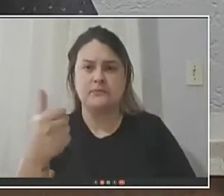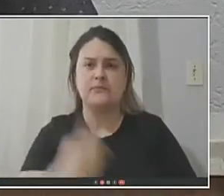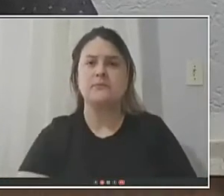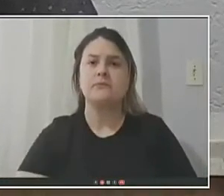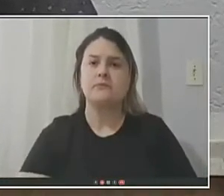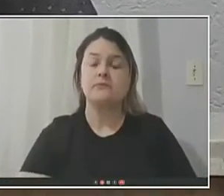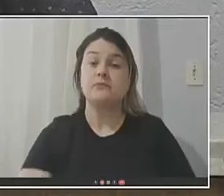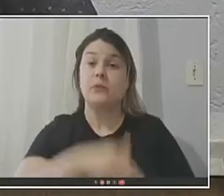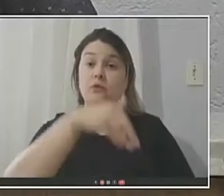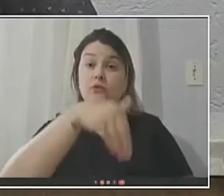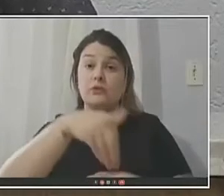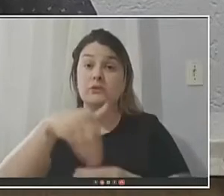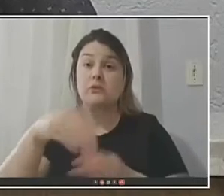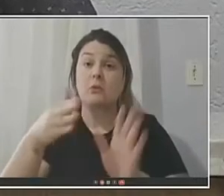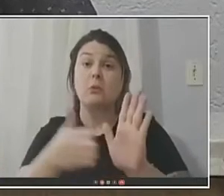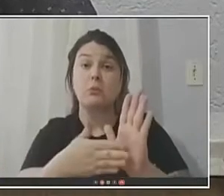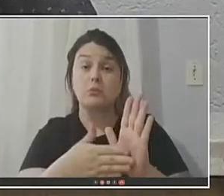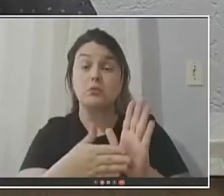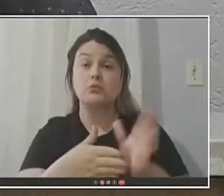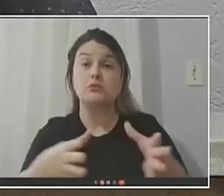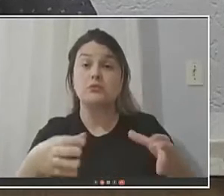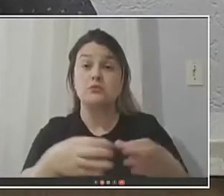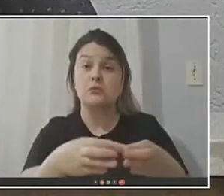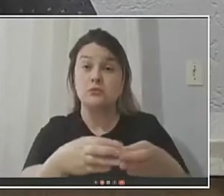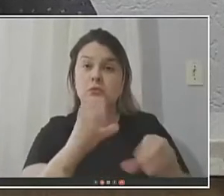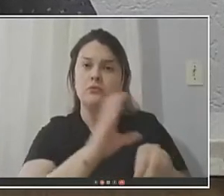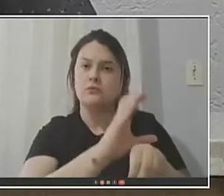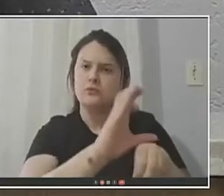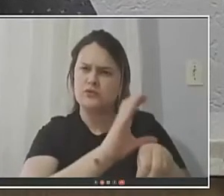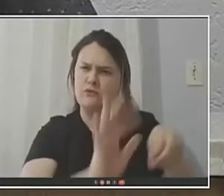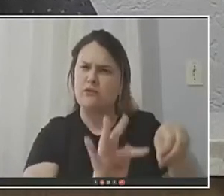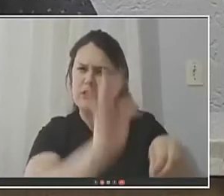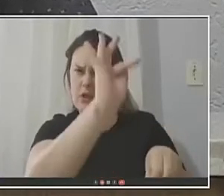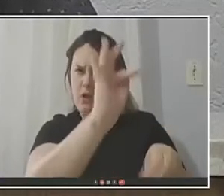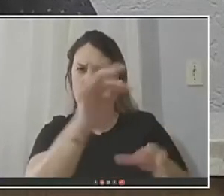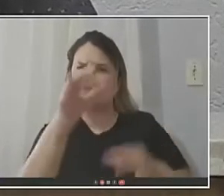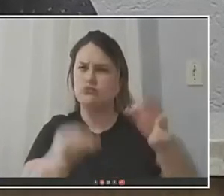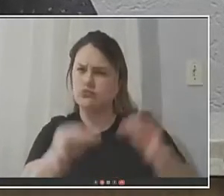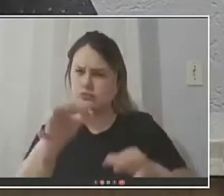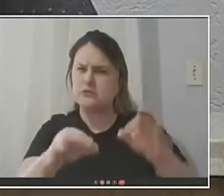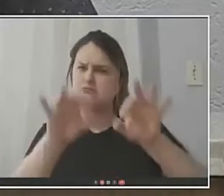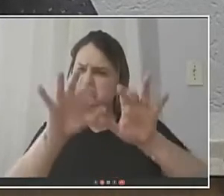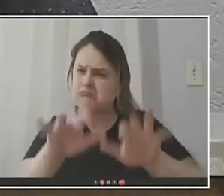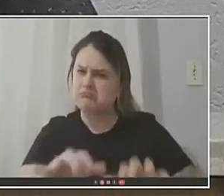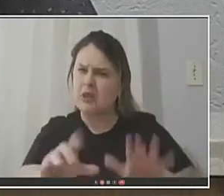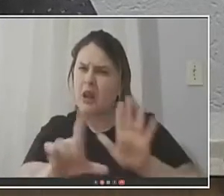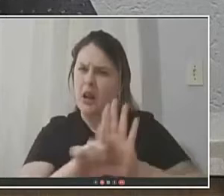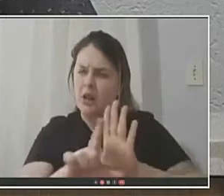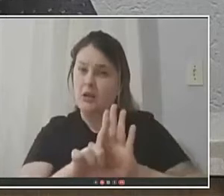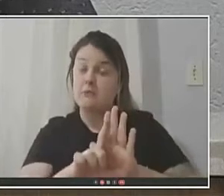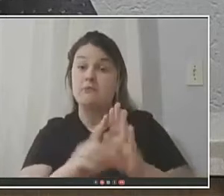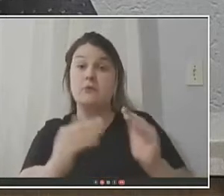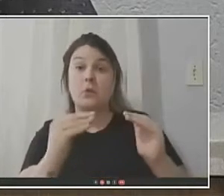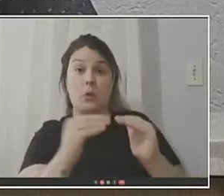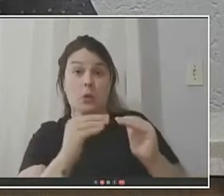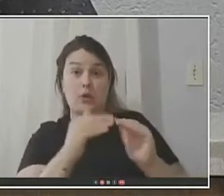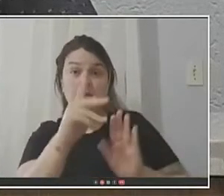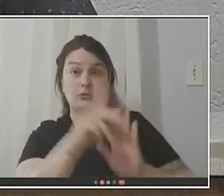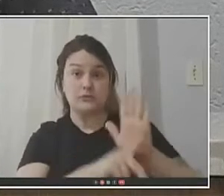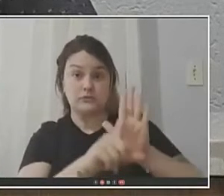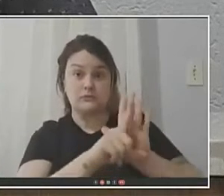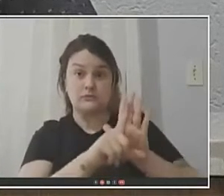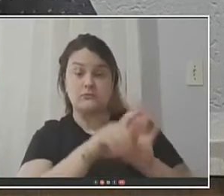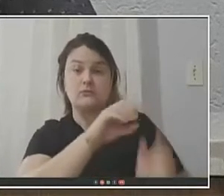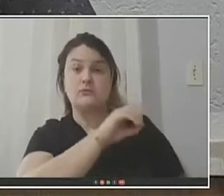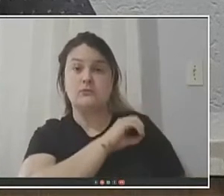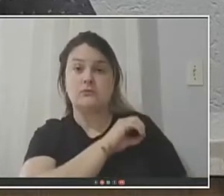Votação do parecer fundamentado da Comissão de Constituição, Justiça e Redação Final. Favorável projeto de lei ordinária de